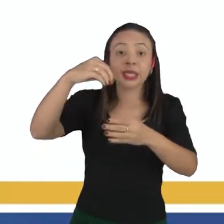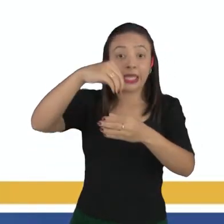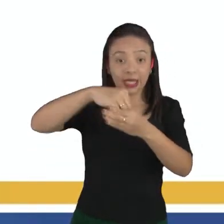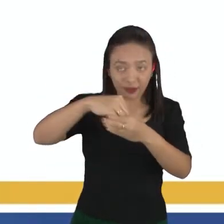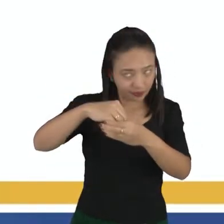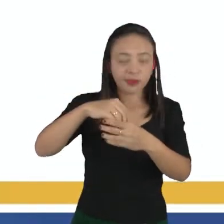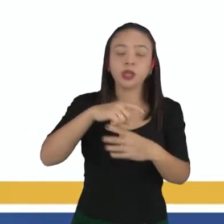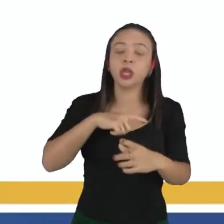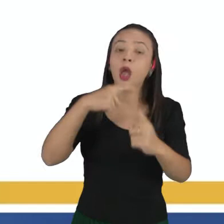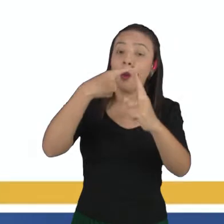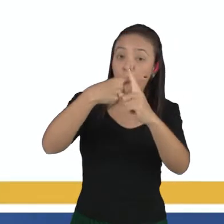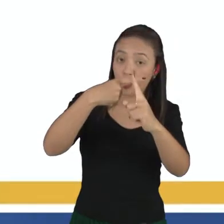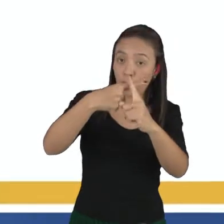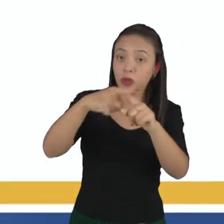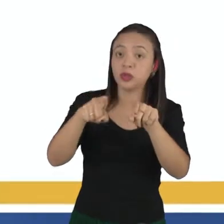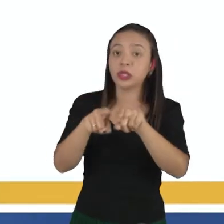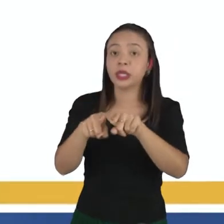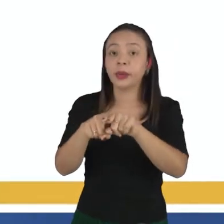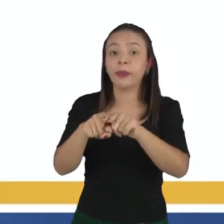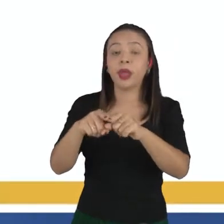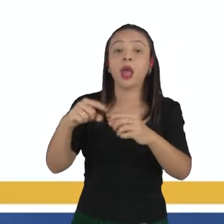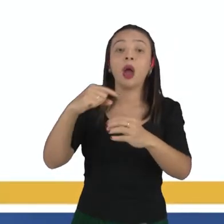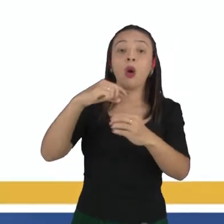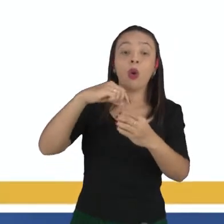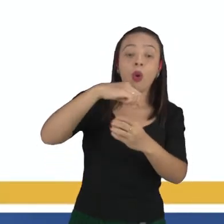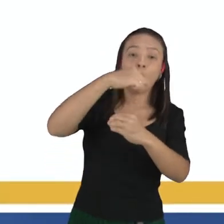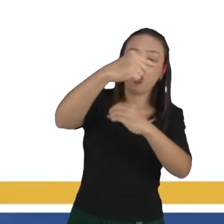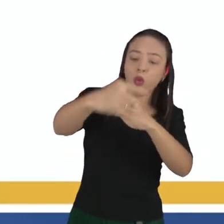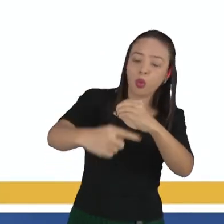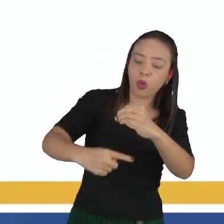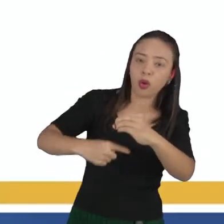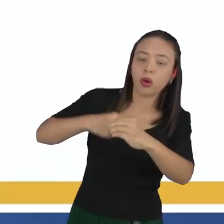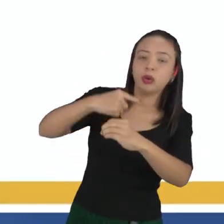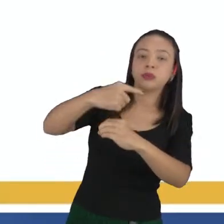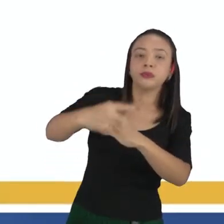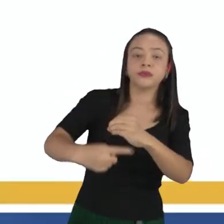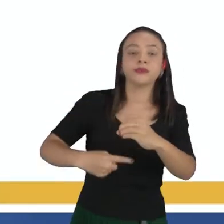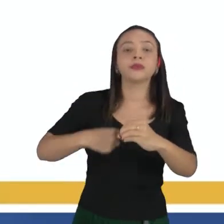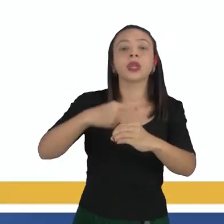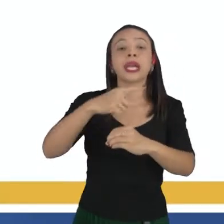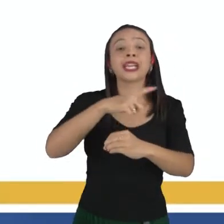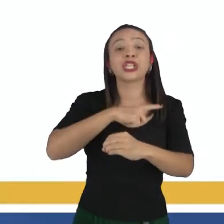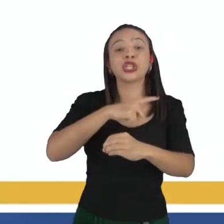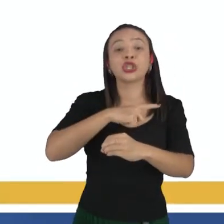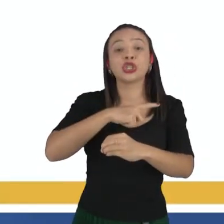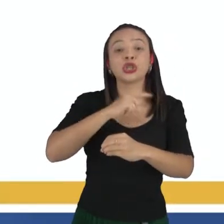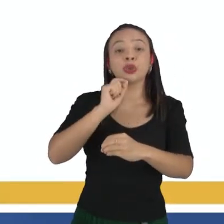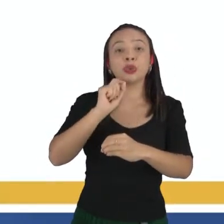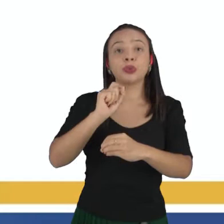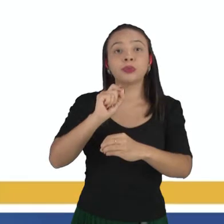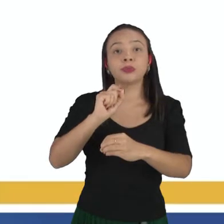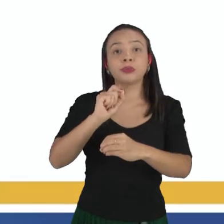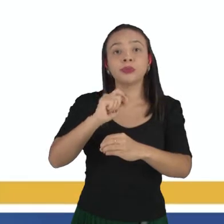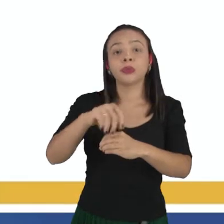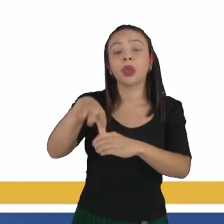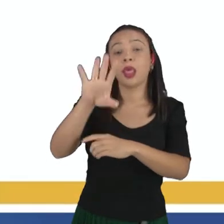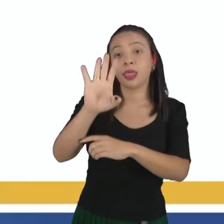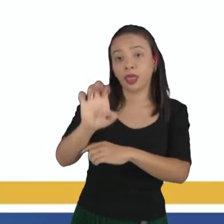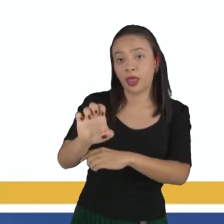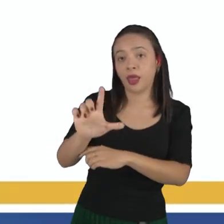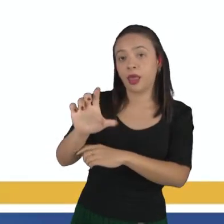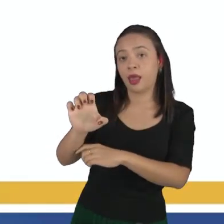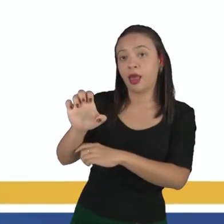prótons com carga positiva e ao redor desse núcleo a eletrosfera com os elétrons presentes, né?